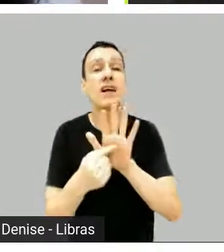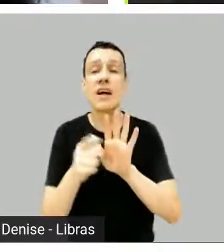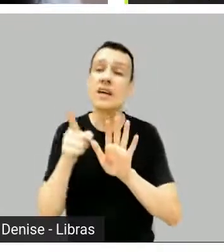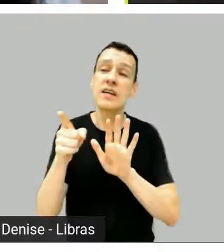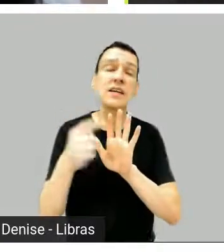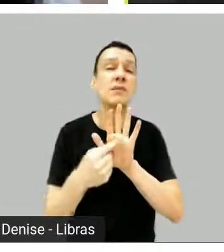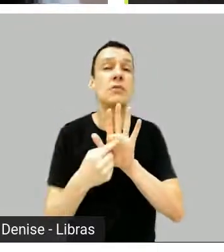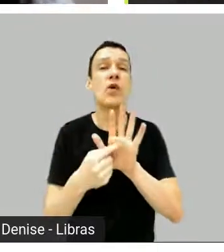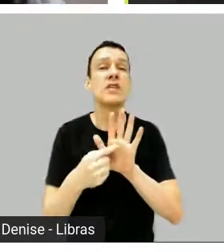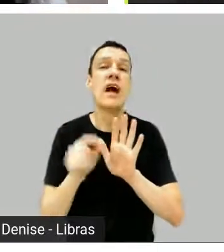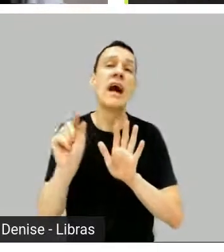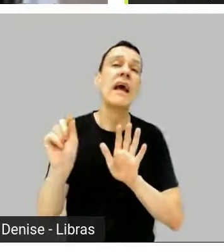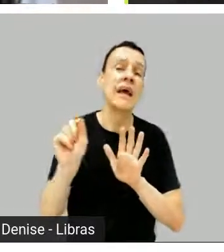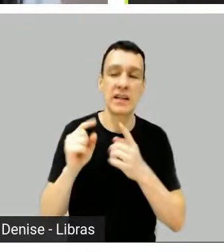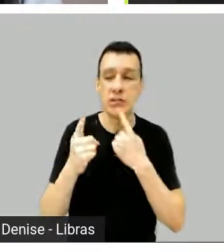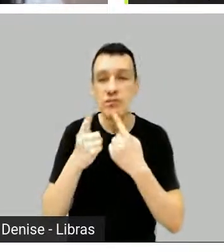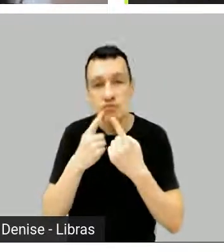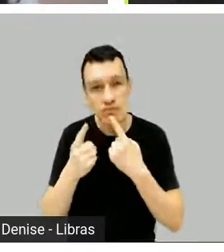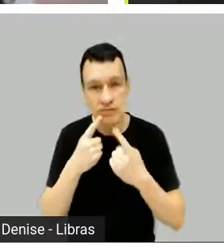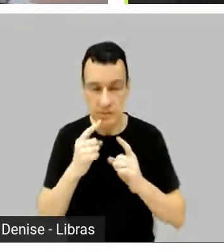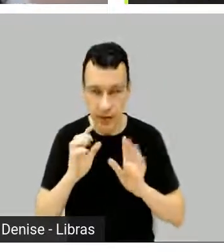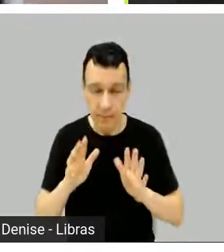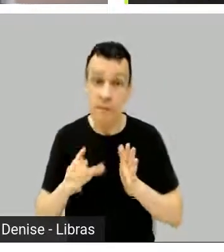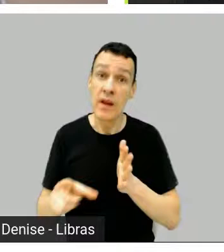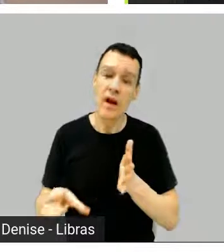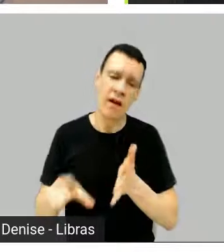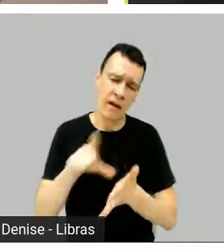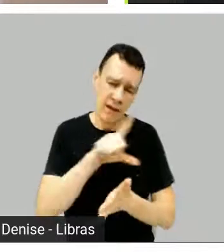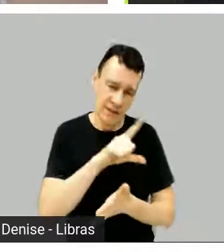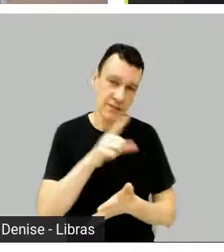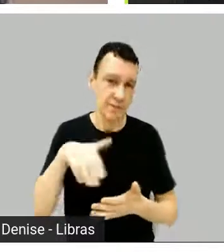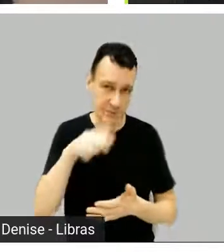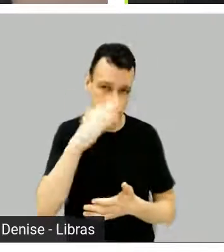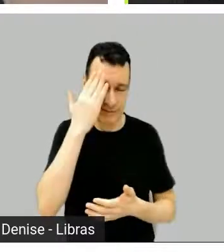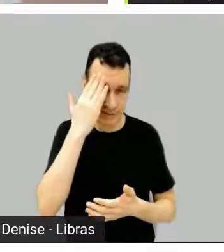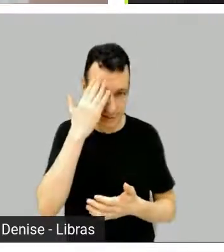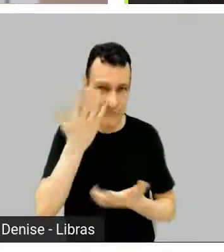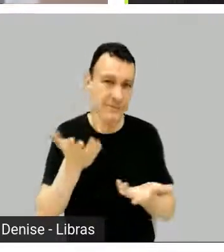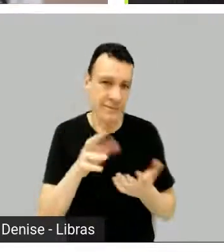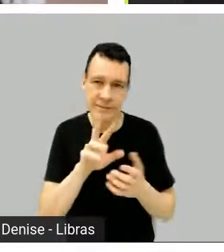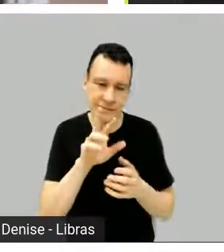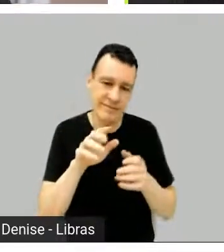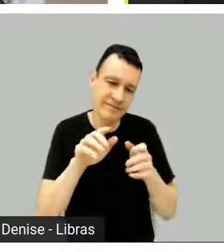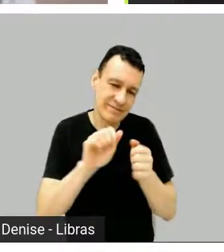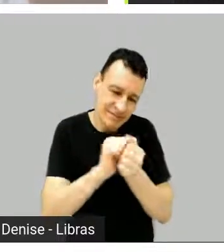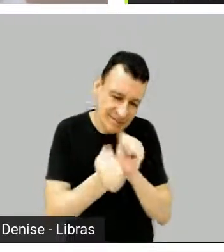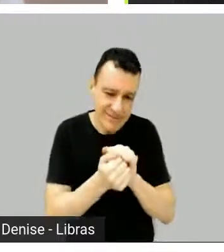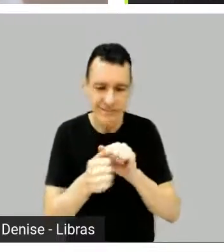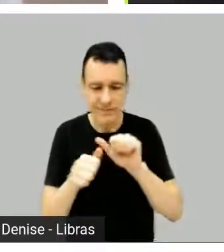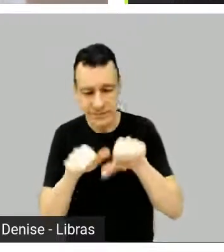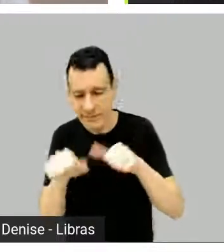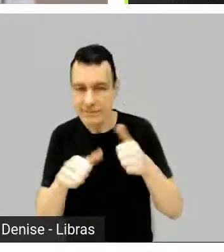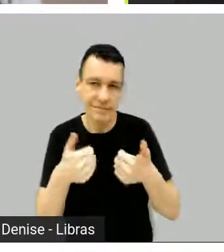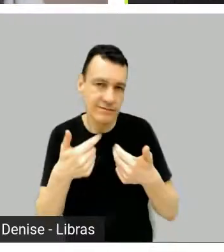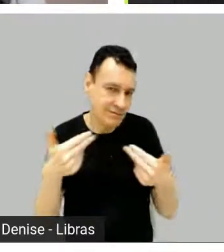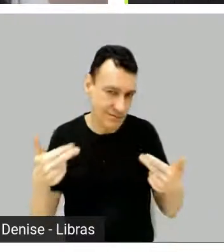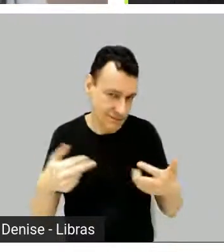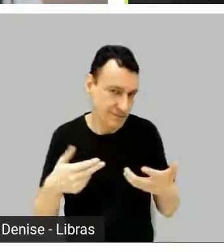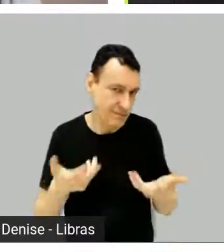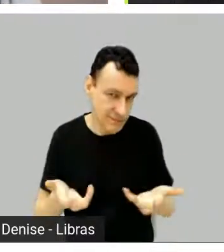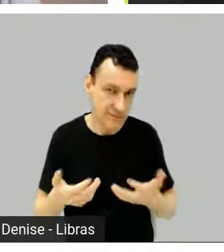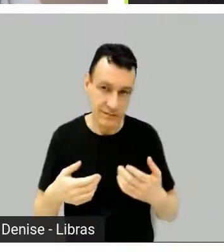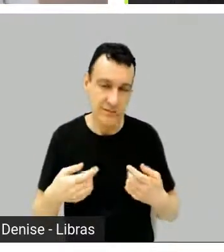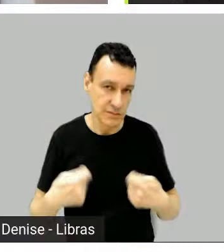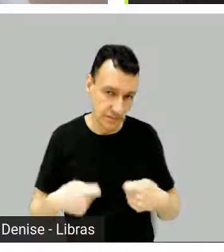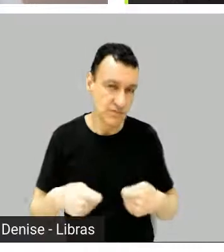E mesmo antes de conversar, você sabe que isso altera o tipo de coisa que você vai fazer. Então, a grande mudança é que quando